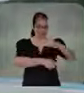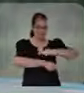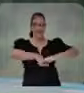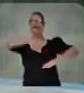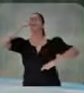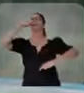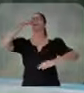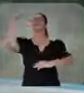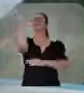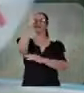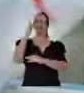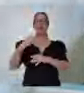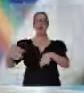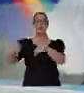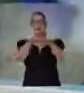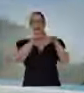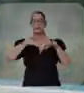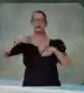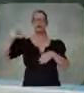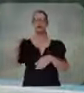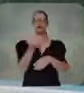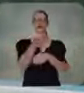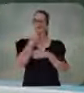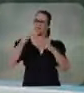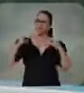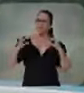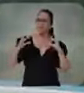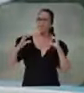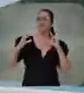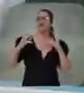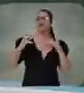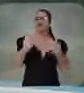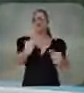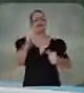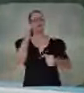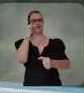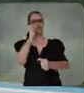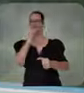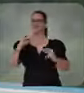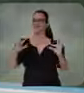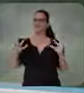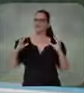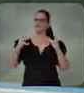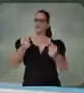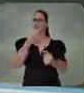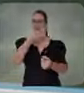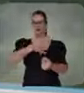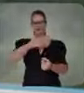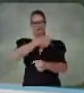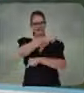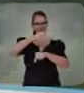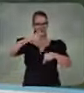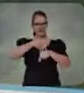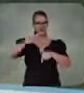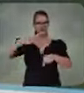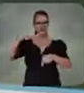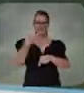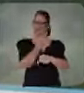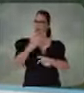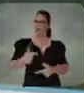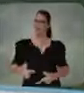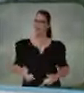verdadeira independência do Brasil, com igualdade de oportunidades para todas e todos os filhos dessa nossa grande nação.